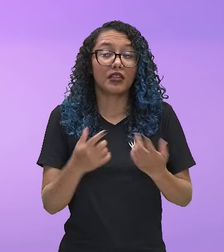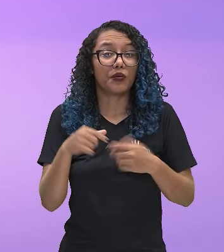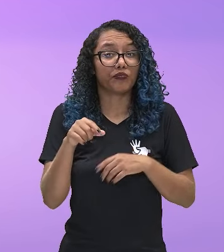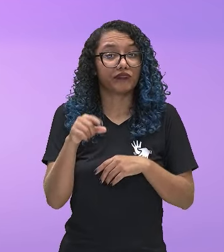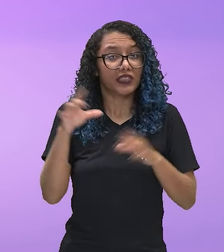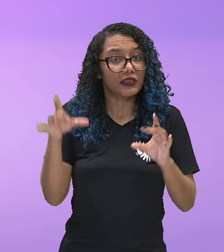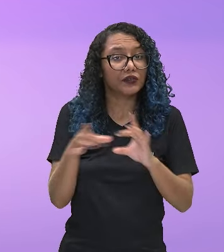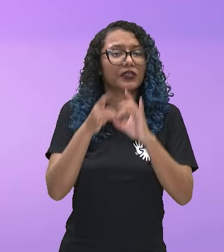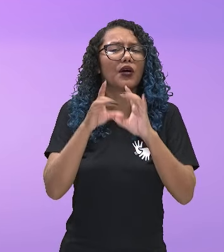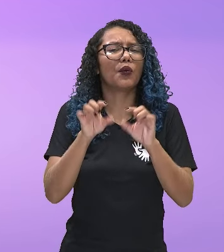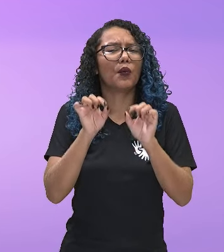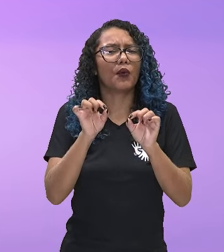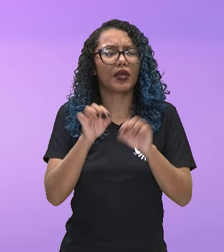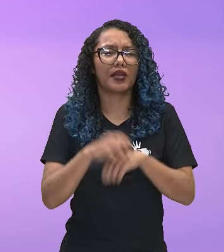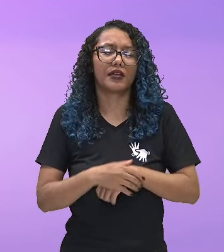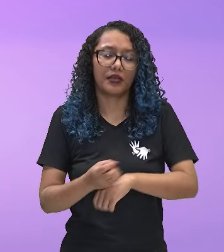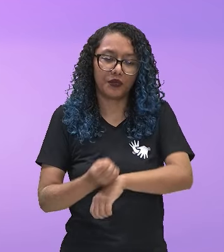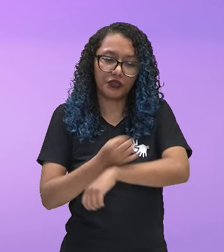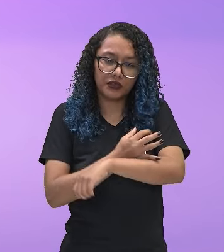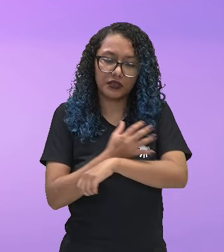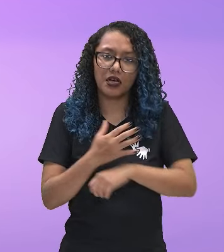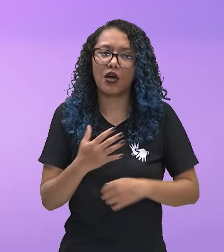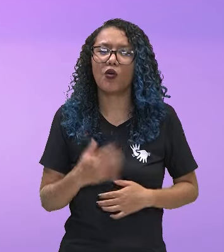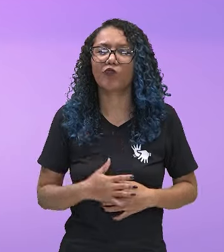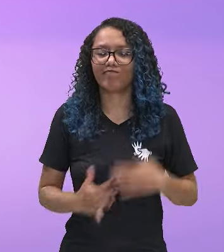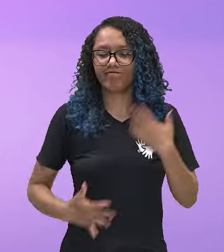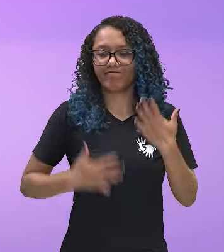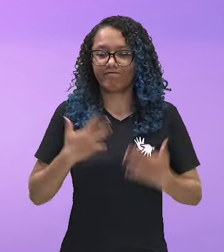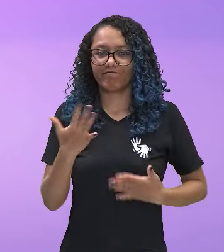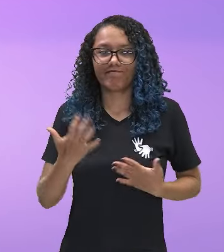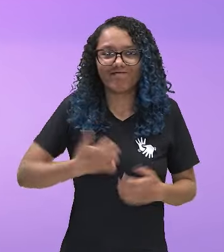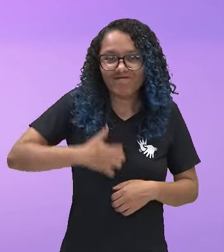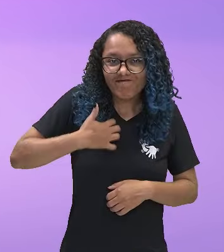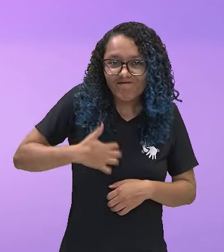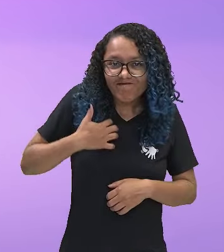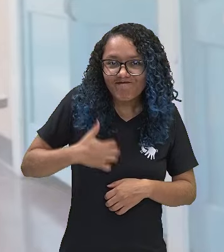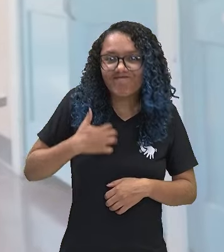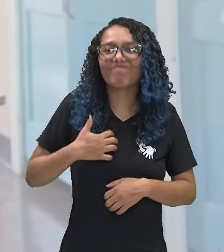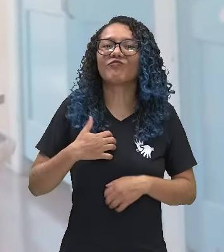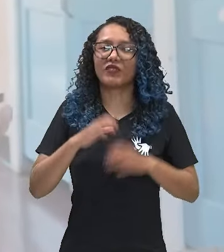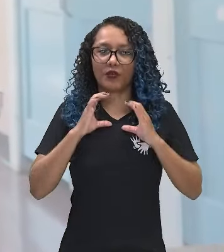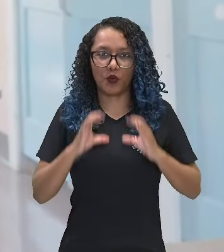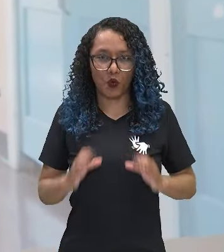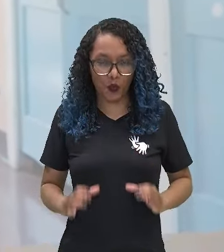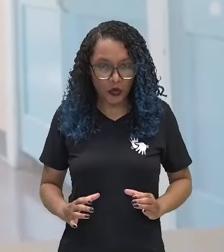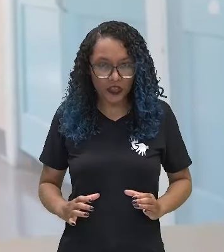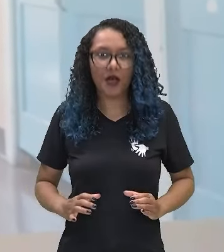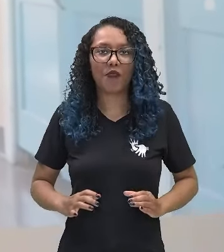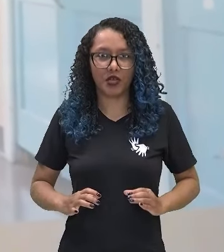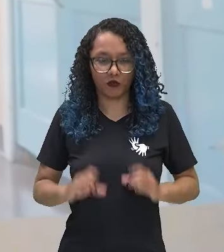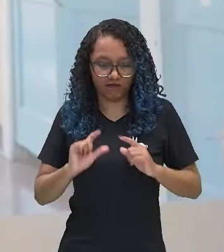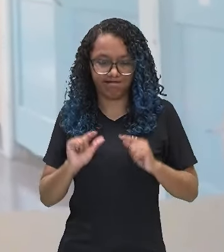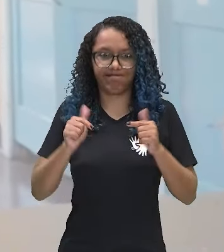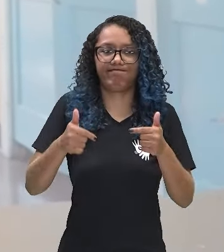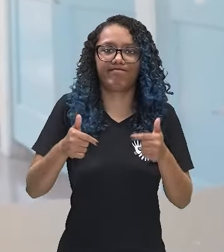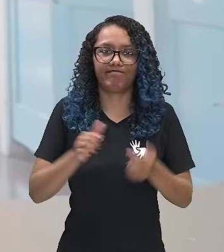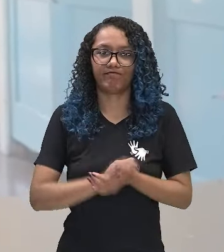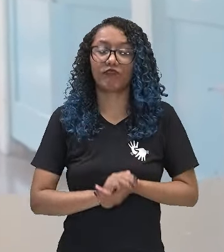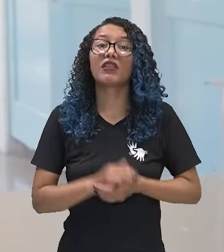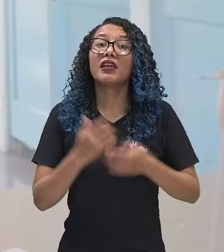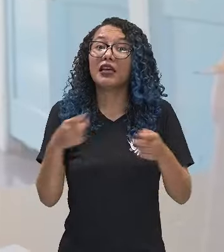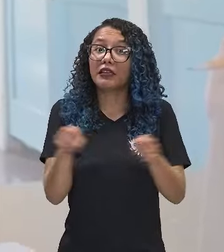emoções, impulsos, agressividade e comportamento instintivo. Para completar esse calidoscópio de